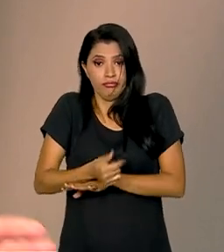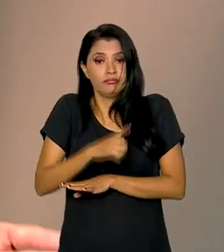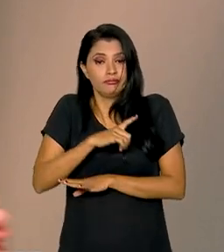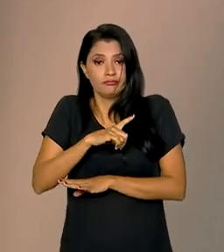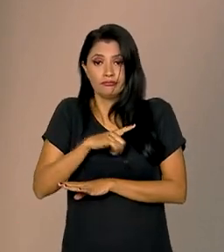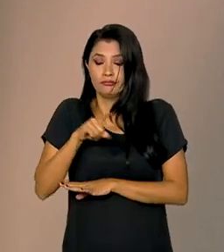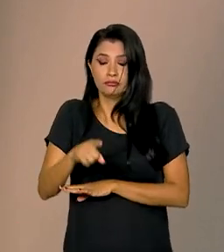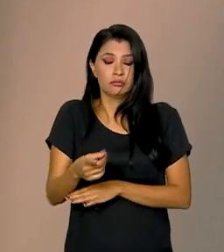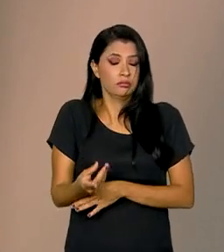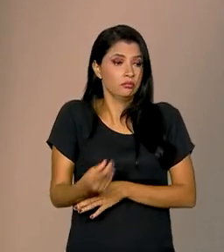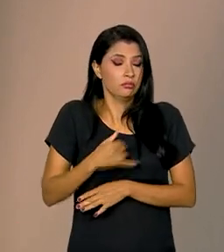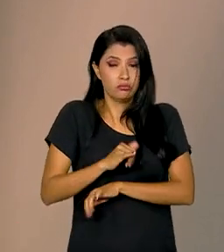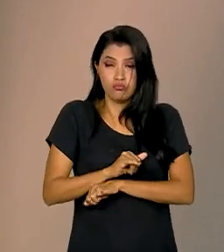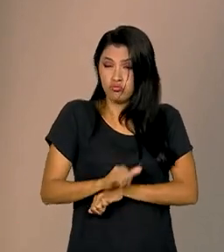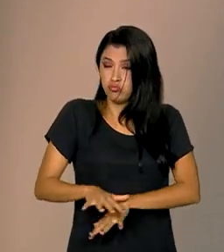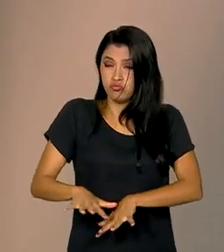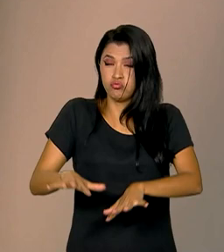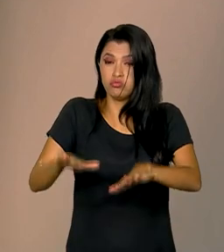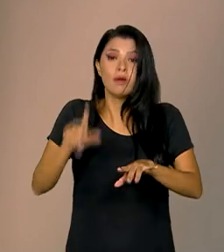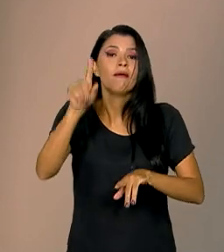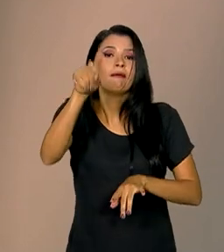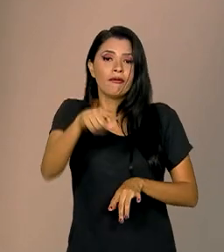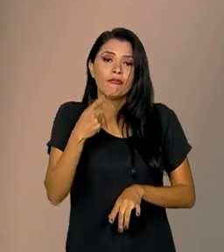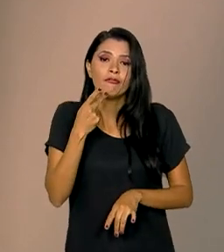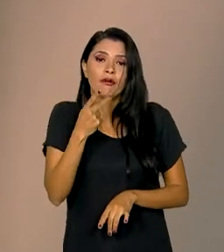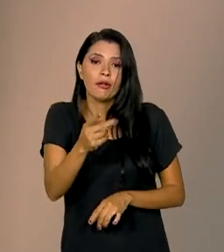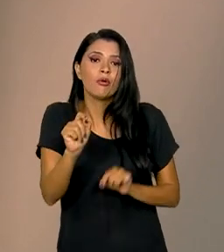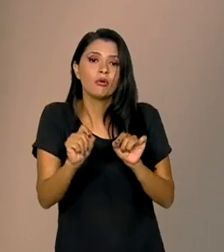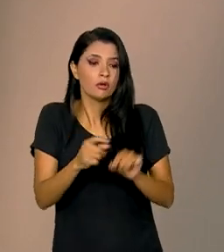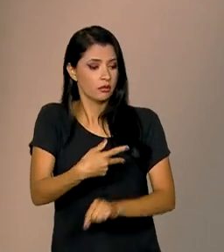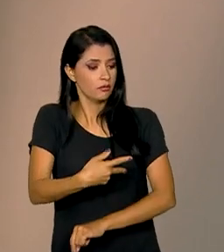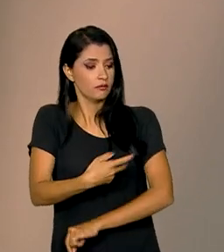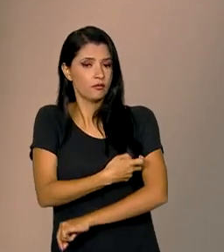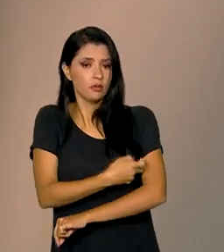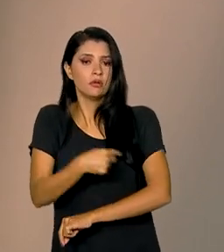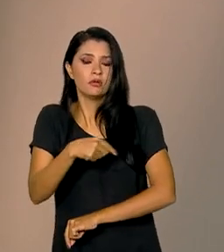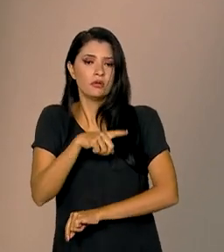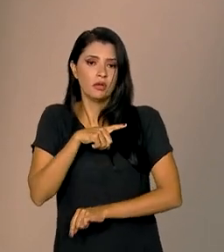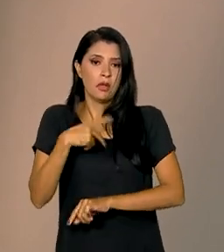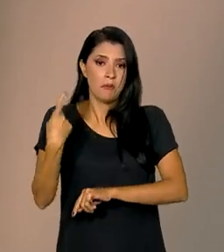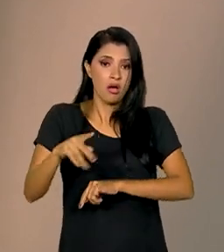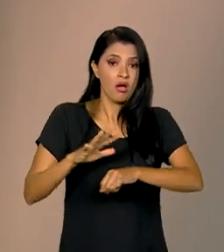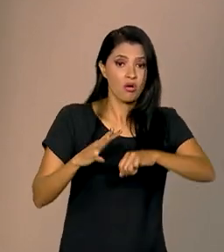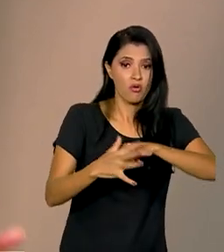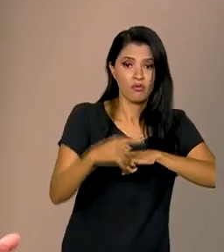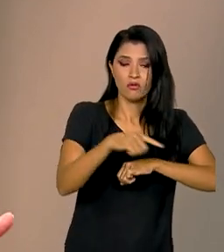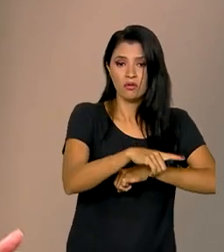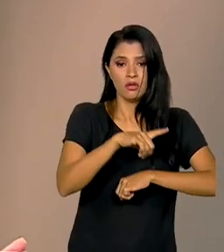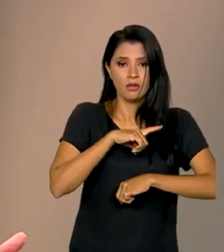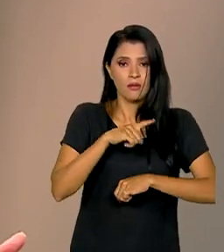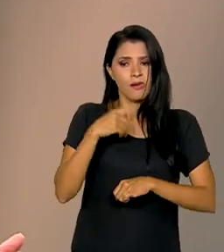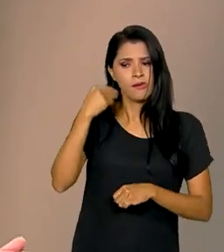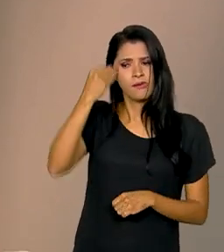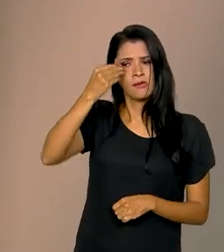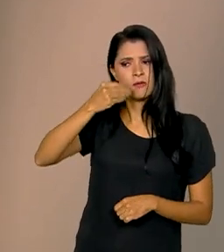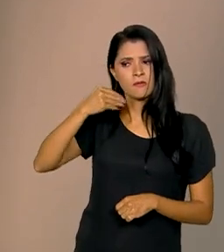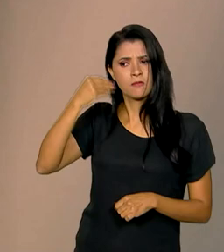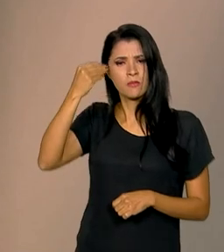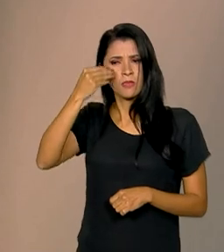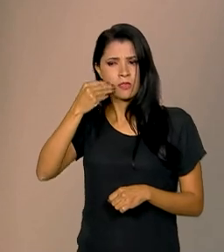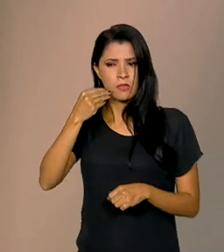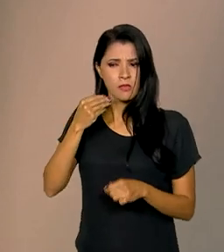muito, muito difundida, que é afirmar que as vacinas para a Covid-19 são experimentais.